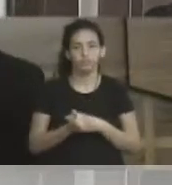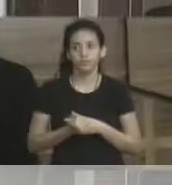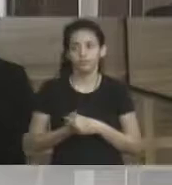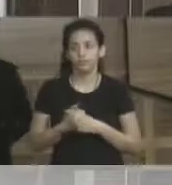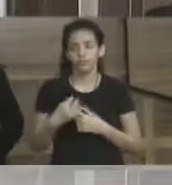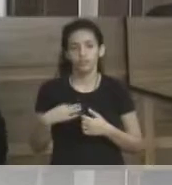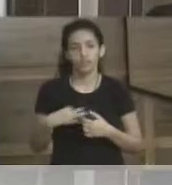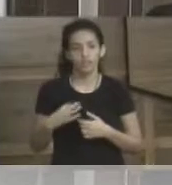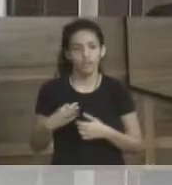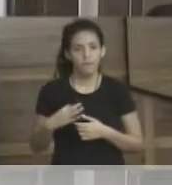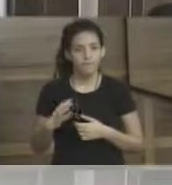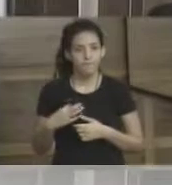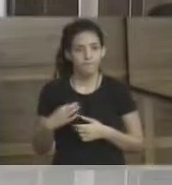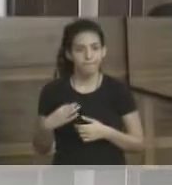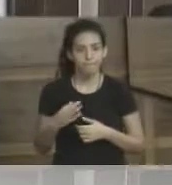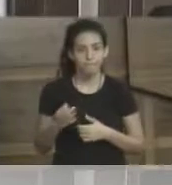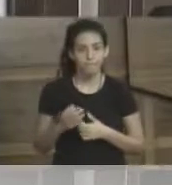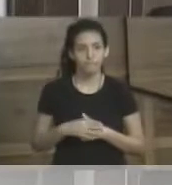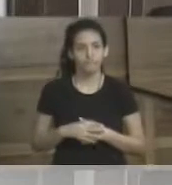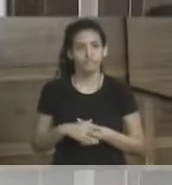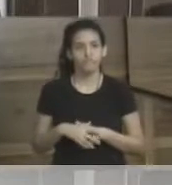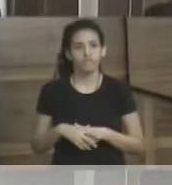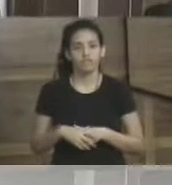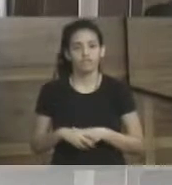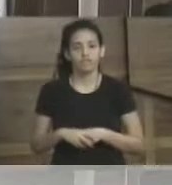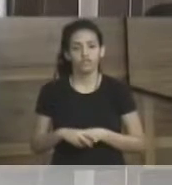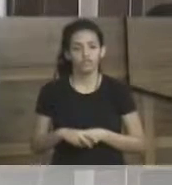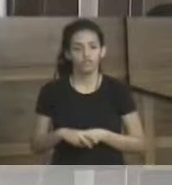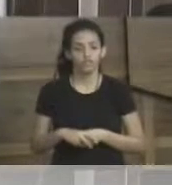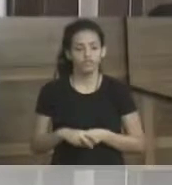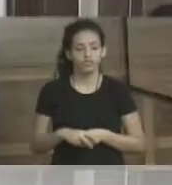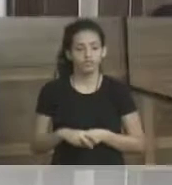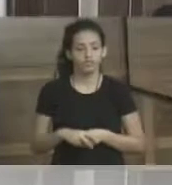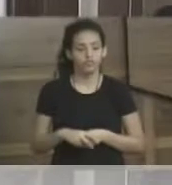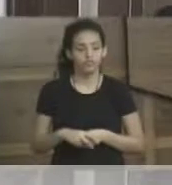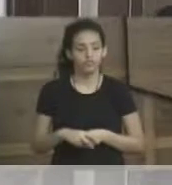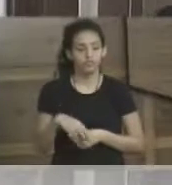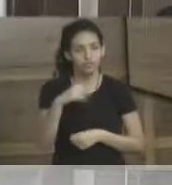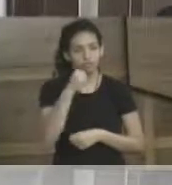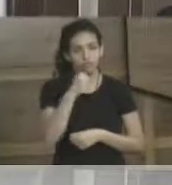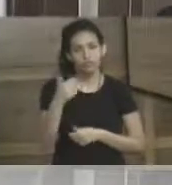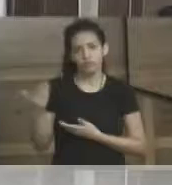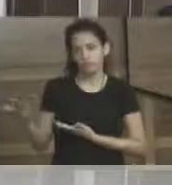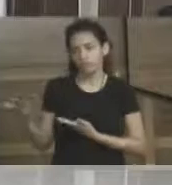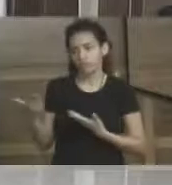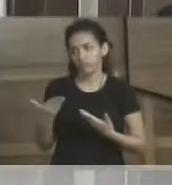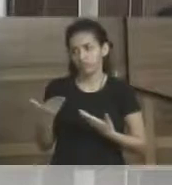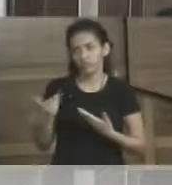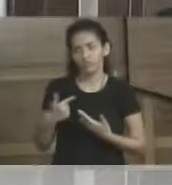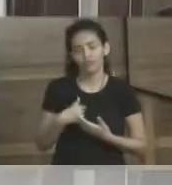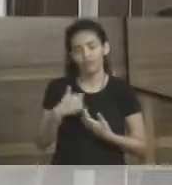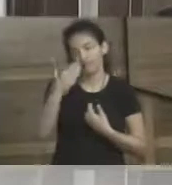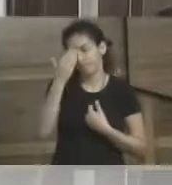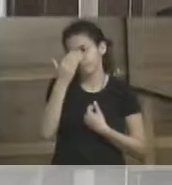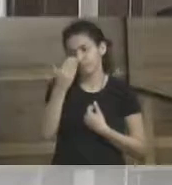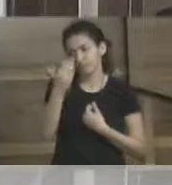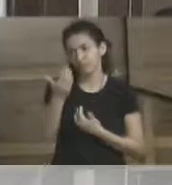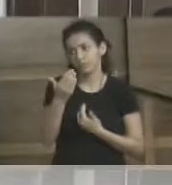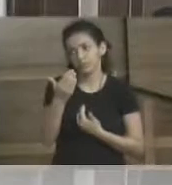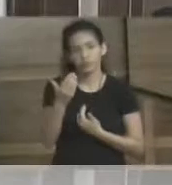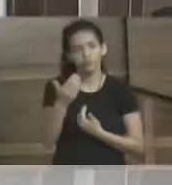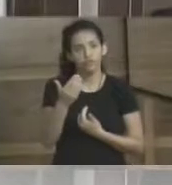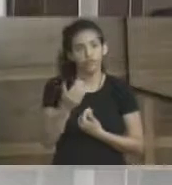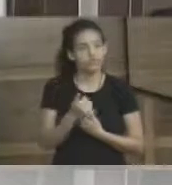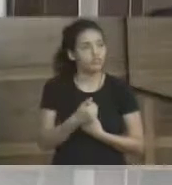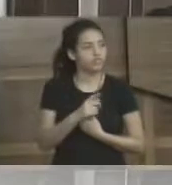voluntário, uma associação de pais e amigos, isso, Dona Iriana me fez um convite que vou agradecê-la o resto da vida,